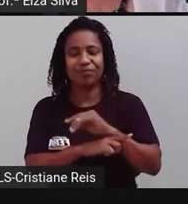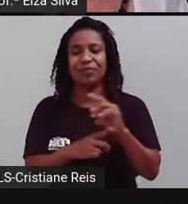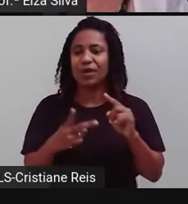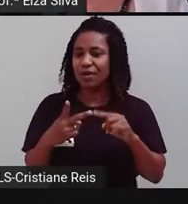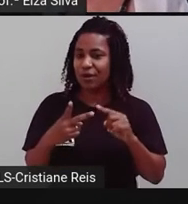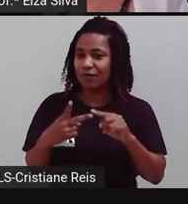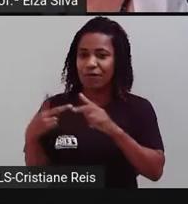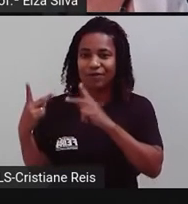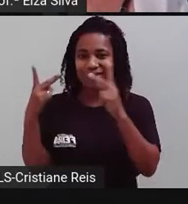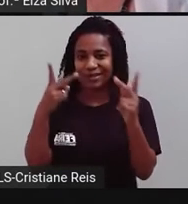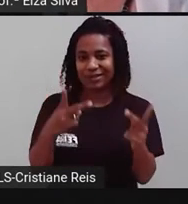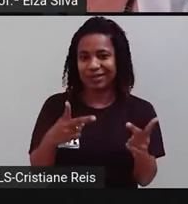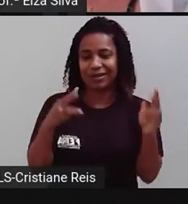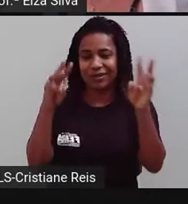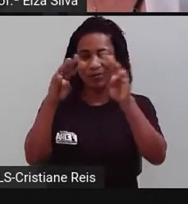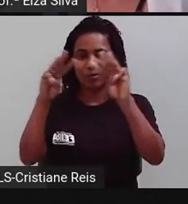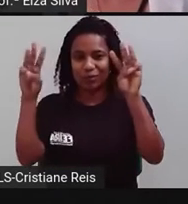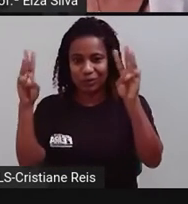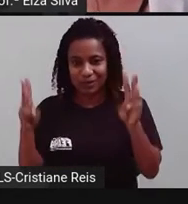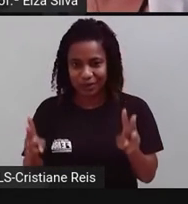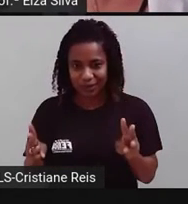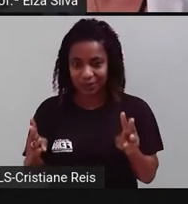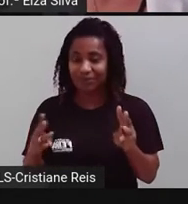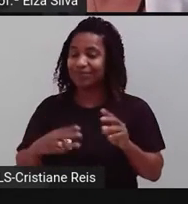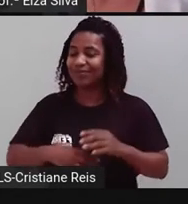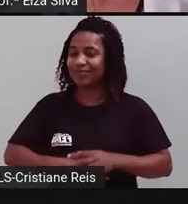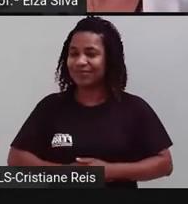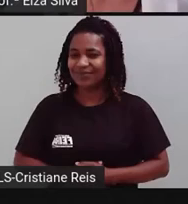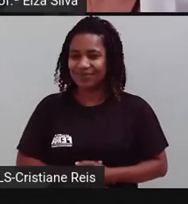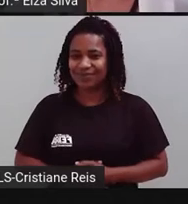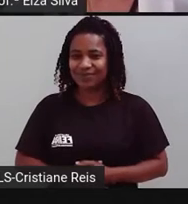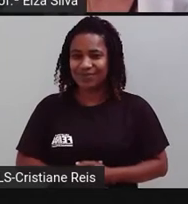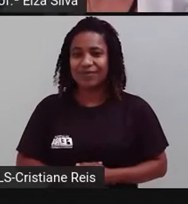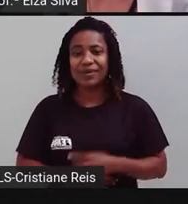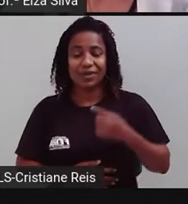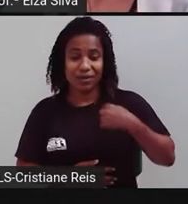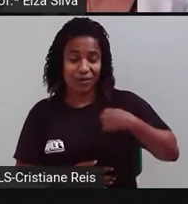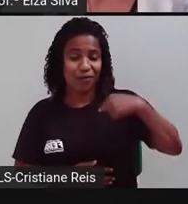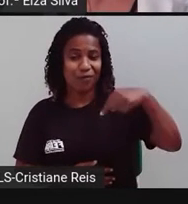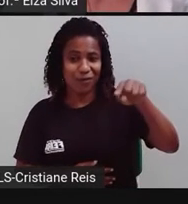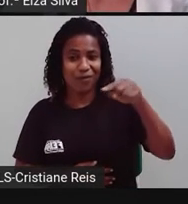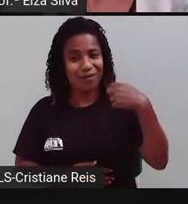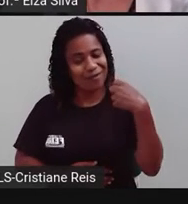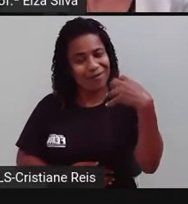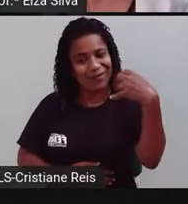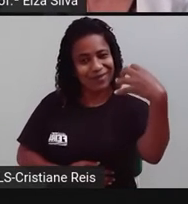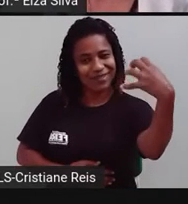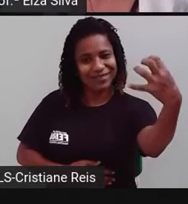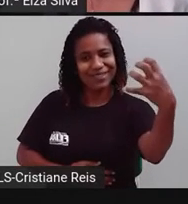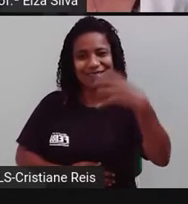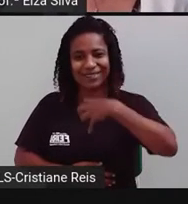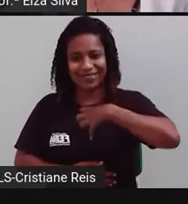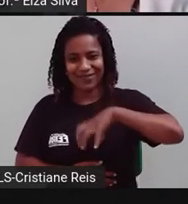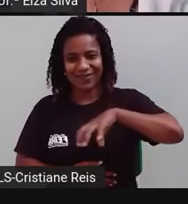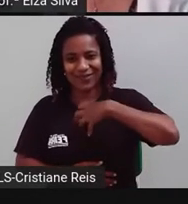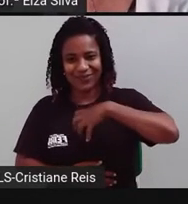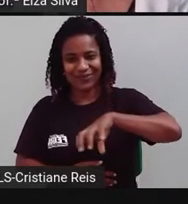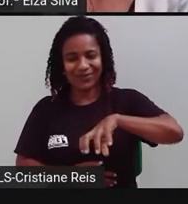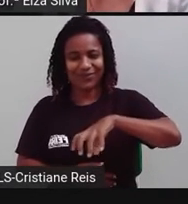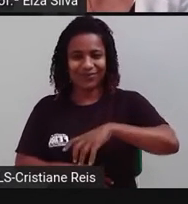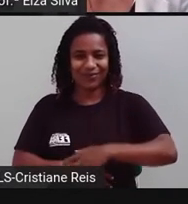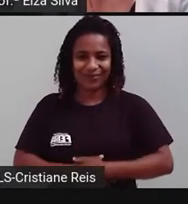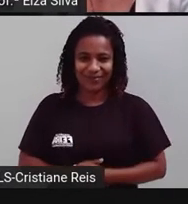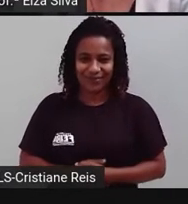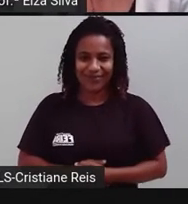visitar o museu. I am going to travel to Salvador. Eu vou viajar para Salvador. I am going to have nothing